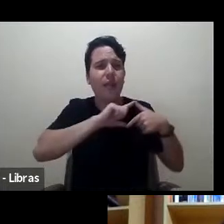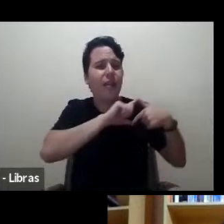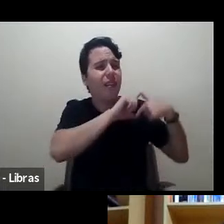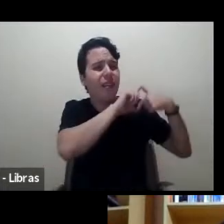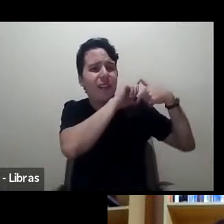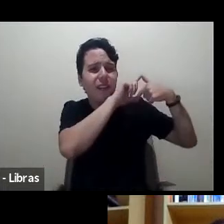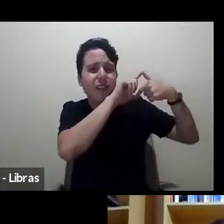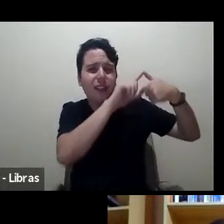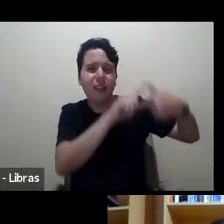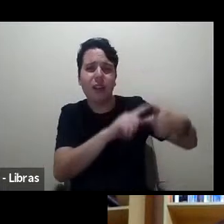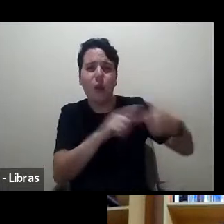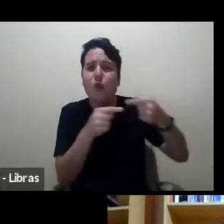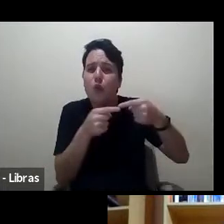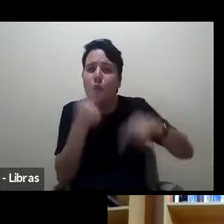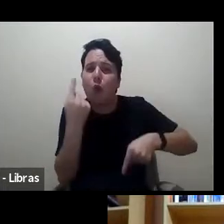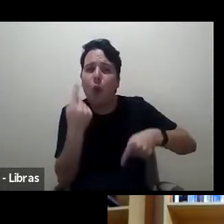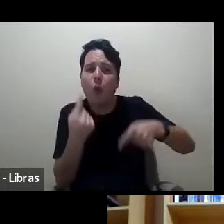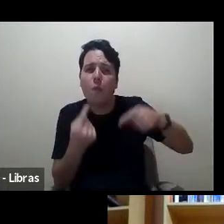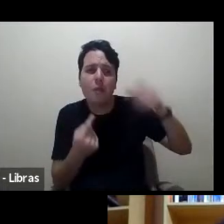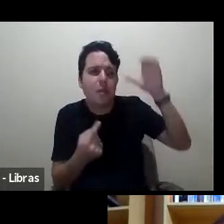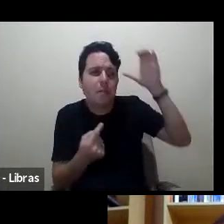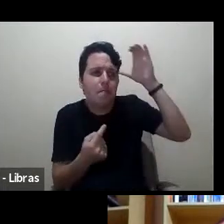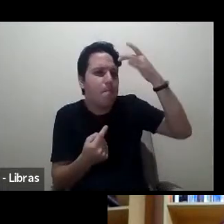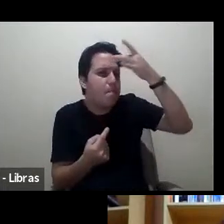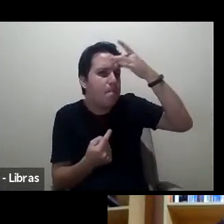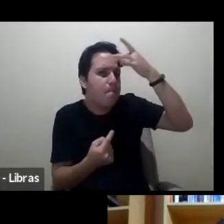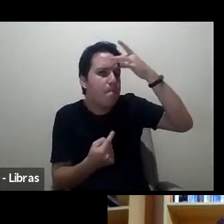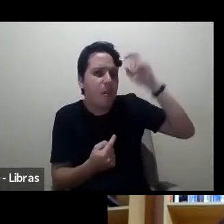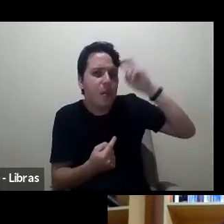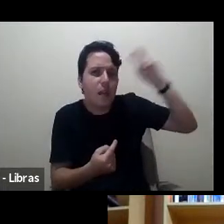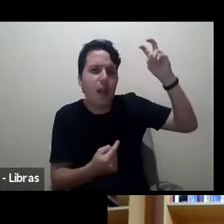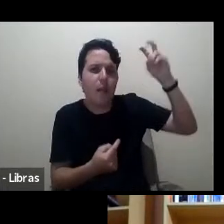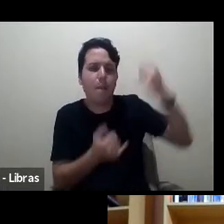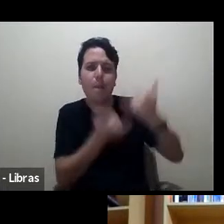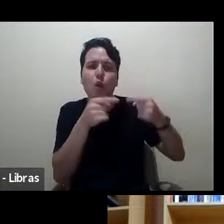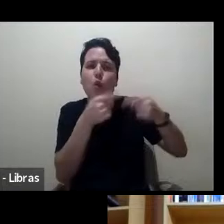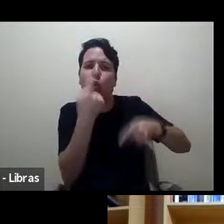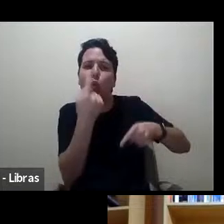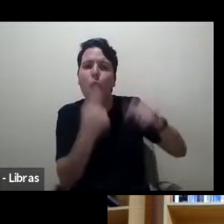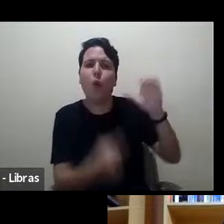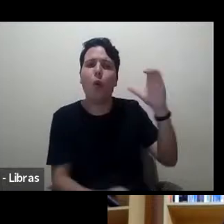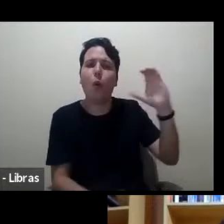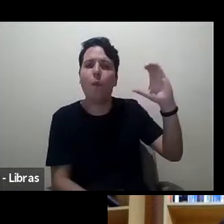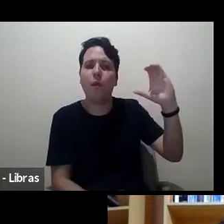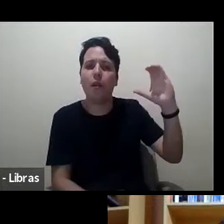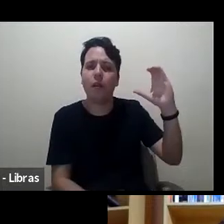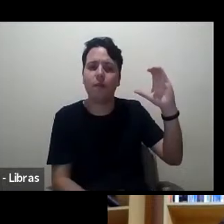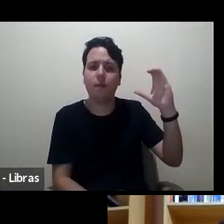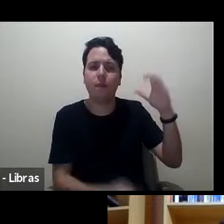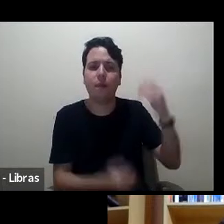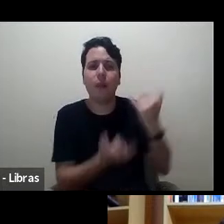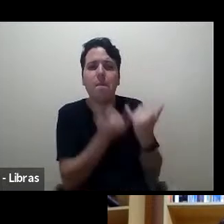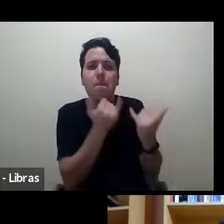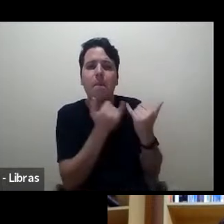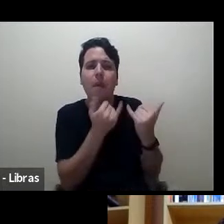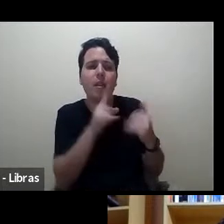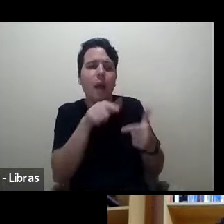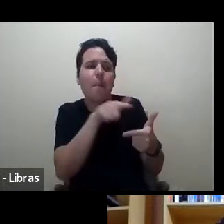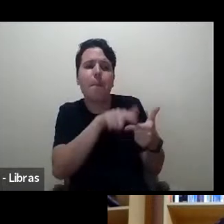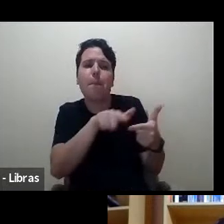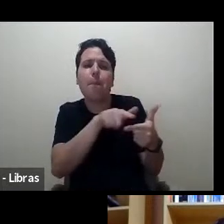anti-intelectual anti-científica que me parece muito problemática